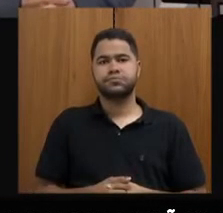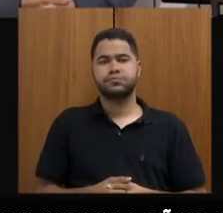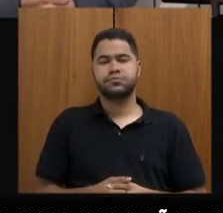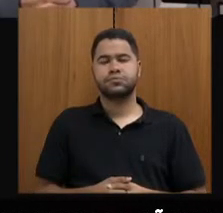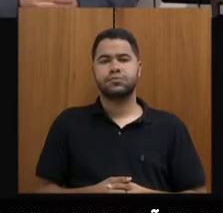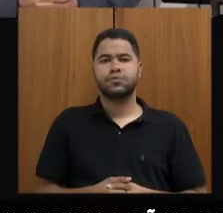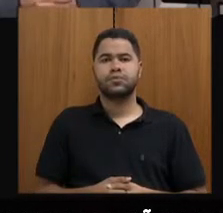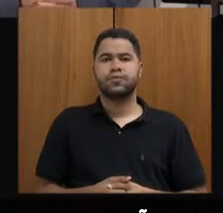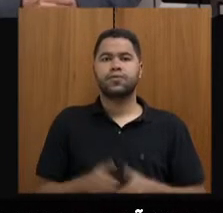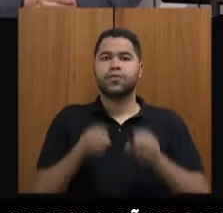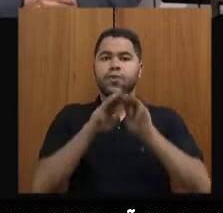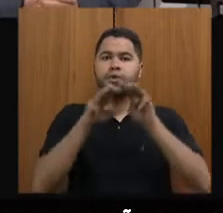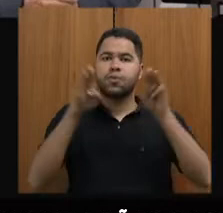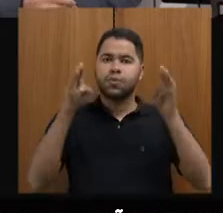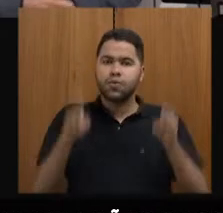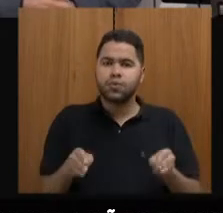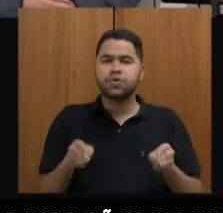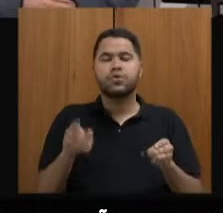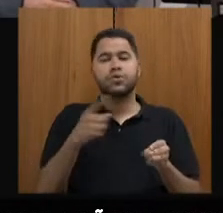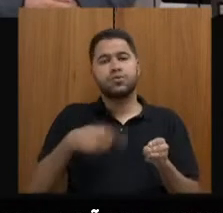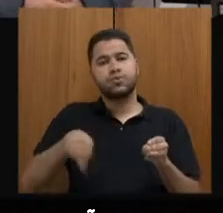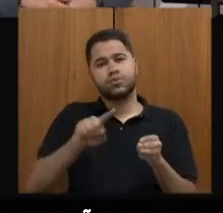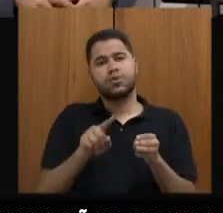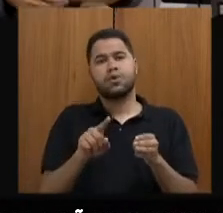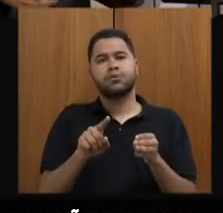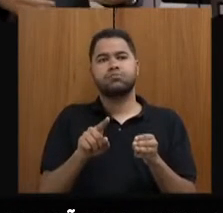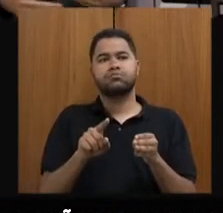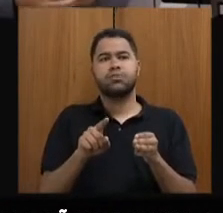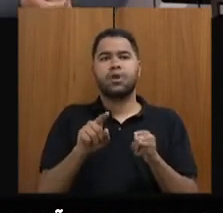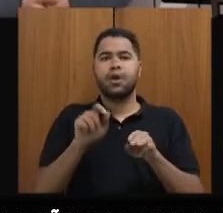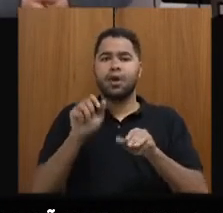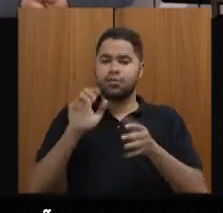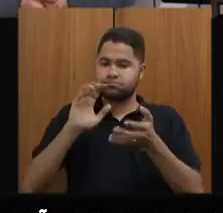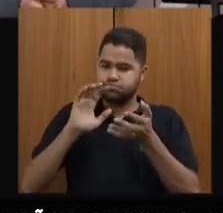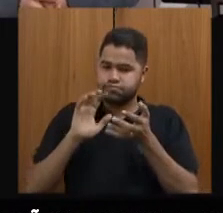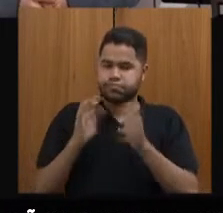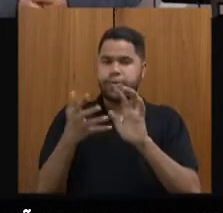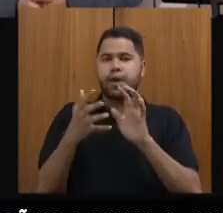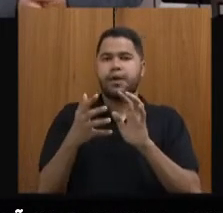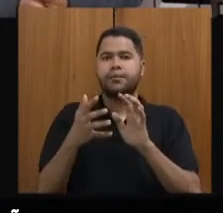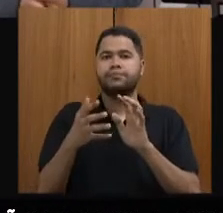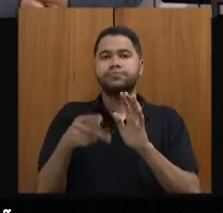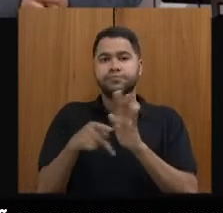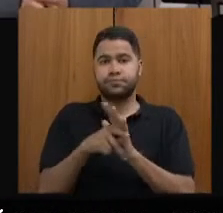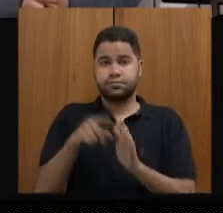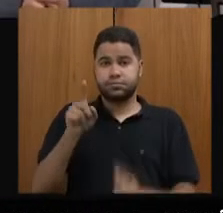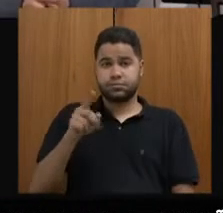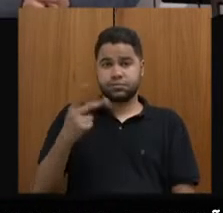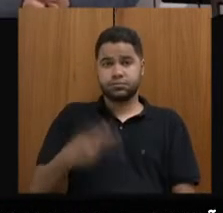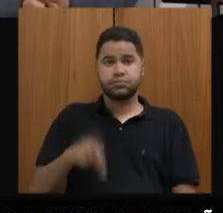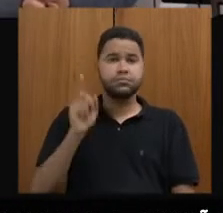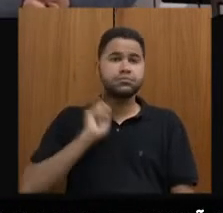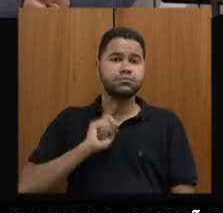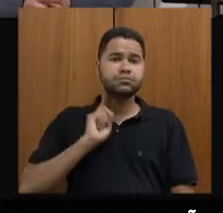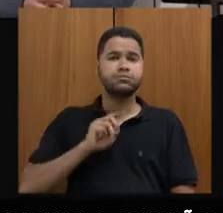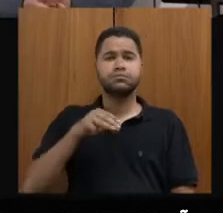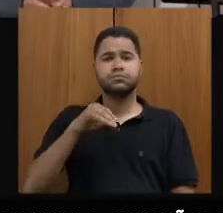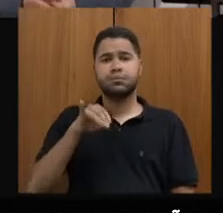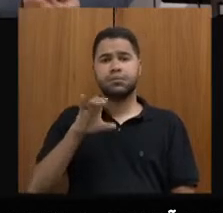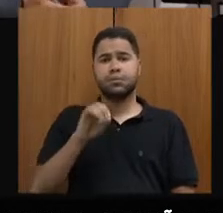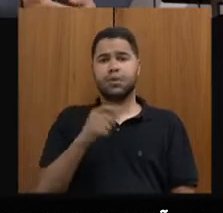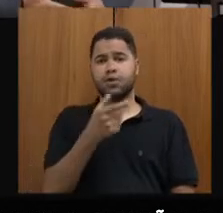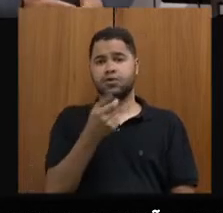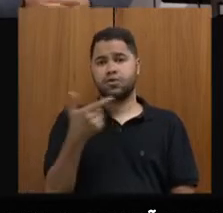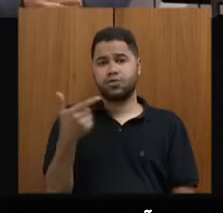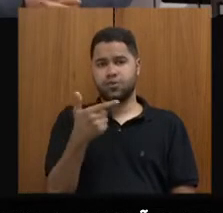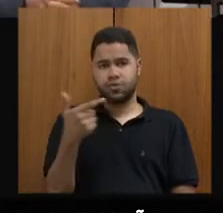Museus, arquivos e biblioteca, nós entregamos a restauração do Arquivo Público Mineiro em maio de 2022,